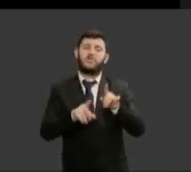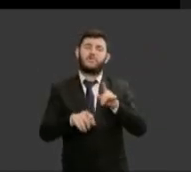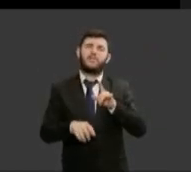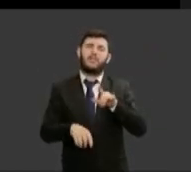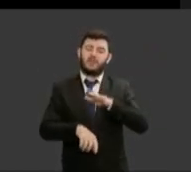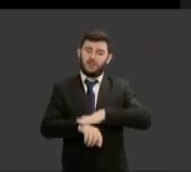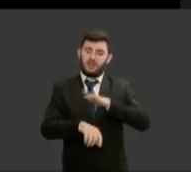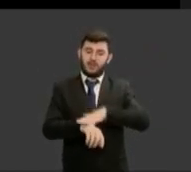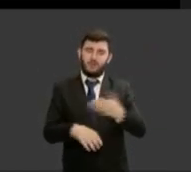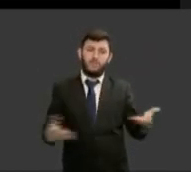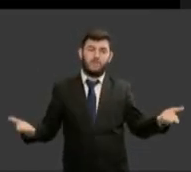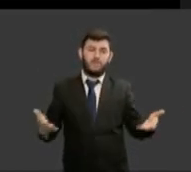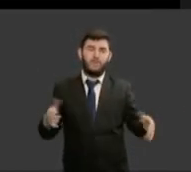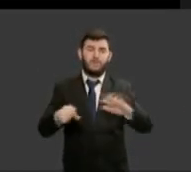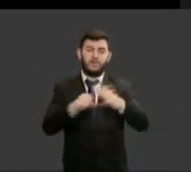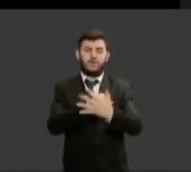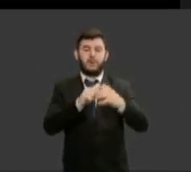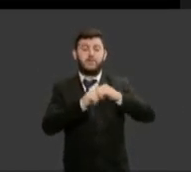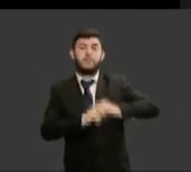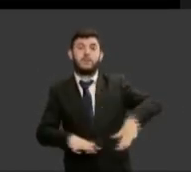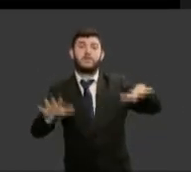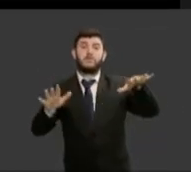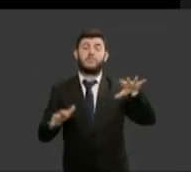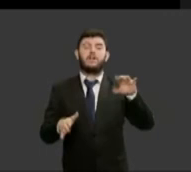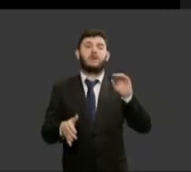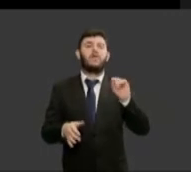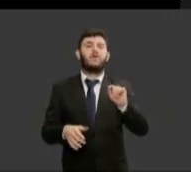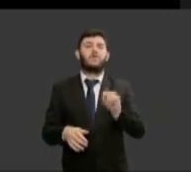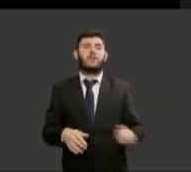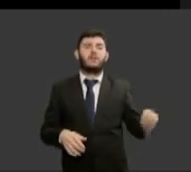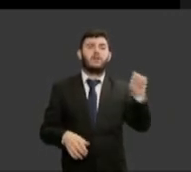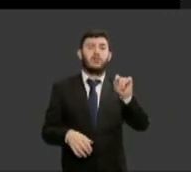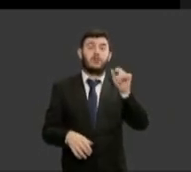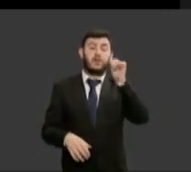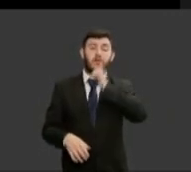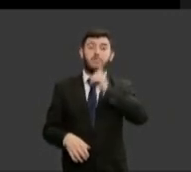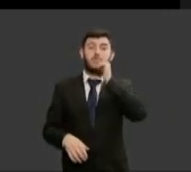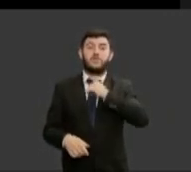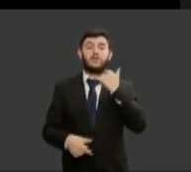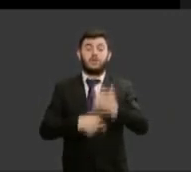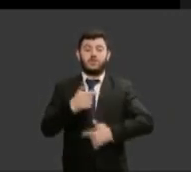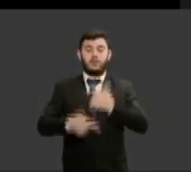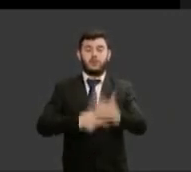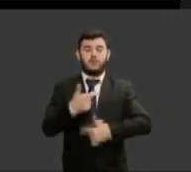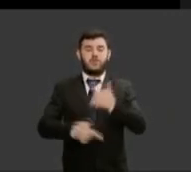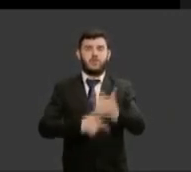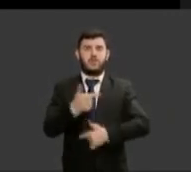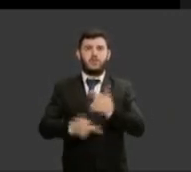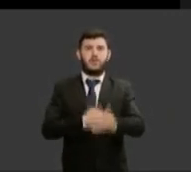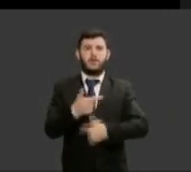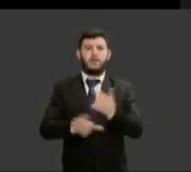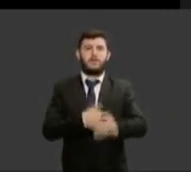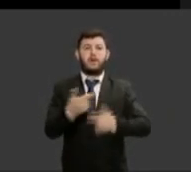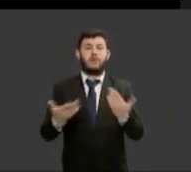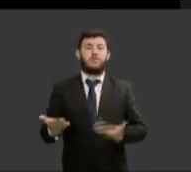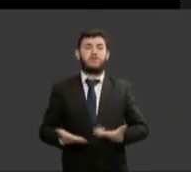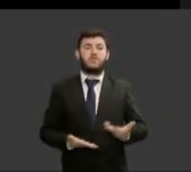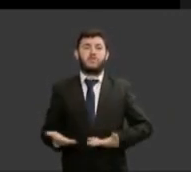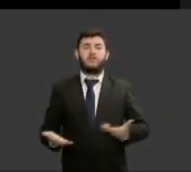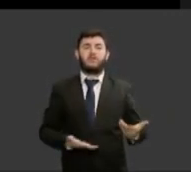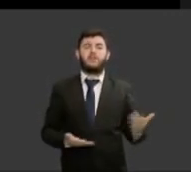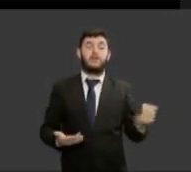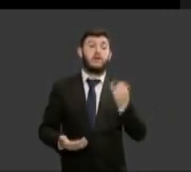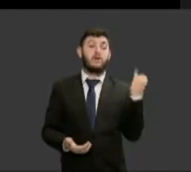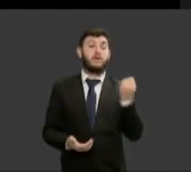a taxa de desocupação é muito maior e as mulheres que trabalham nos serviços essenciais